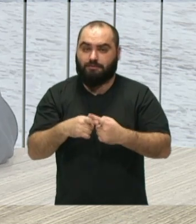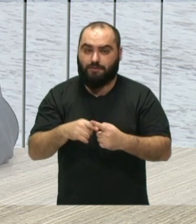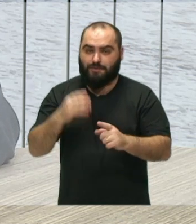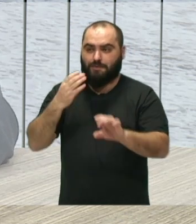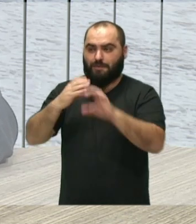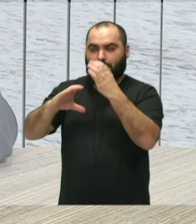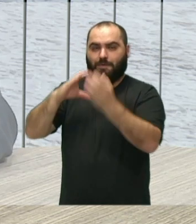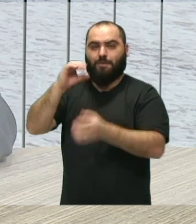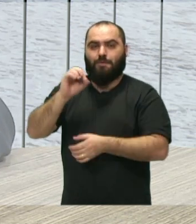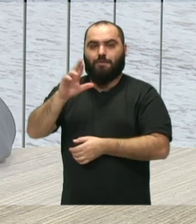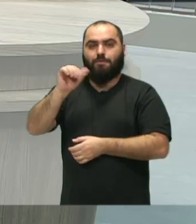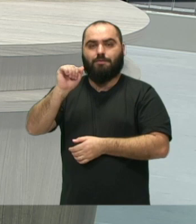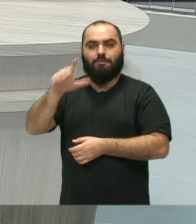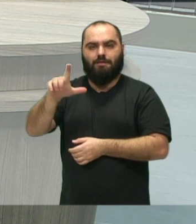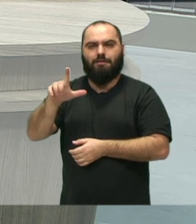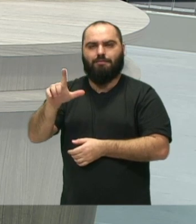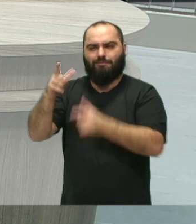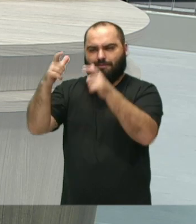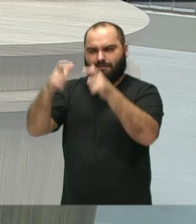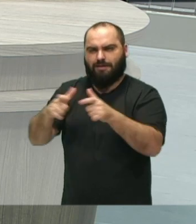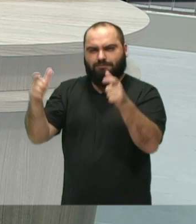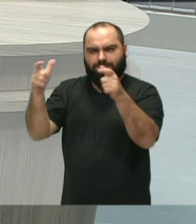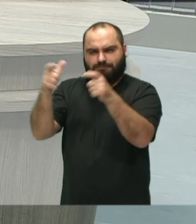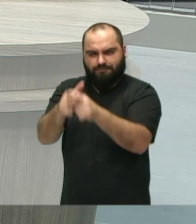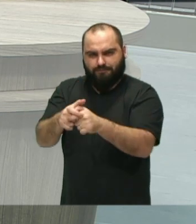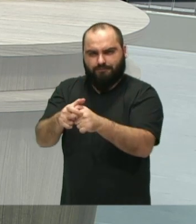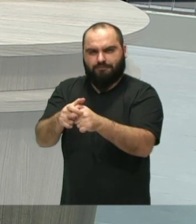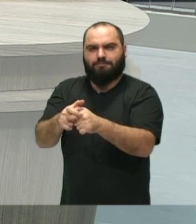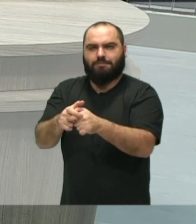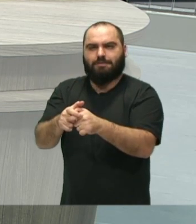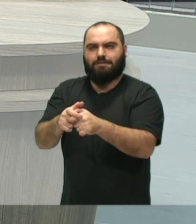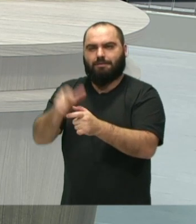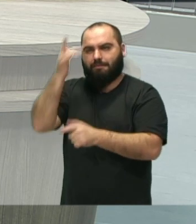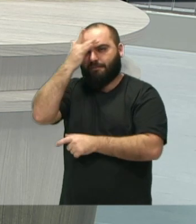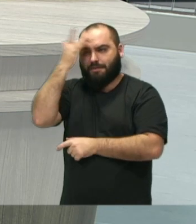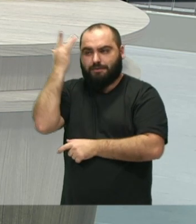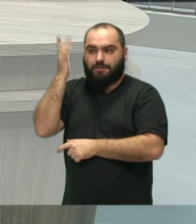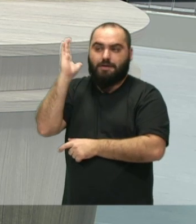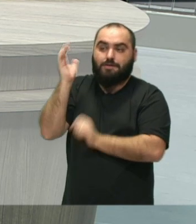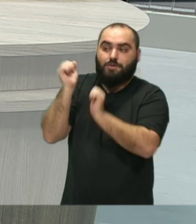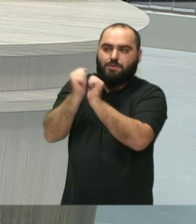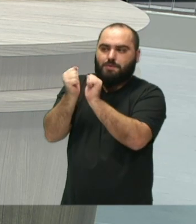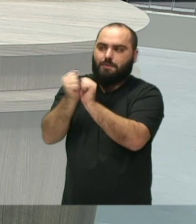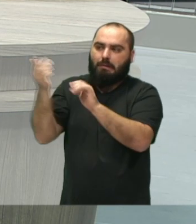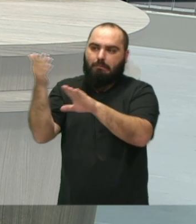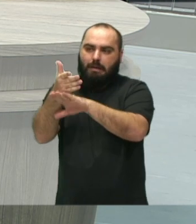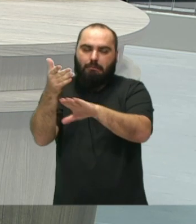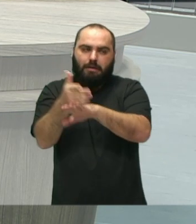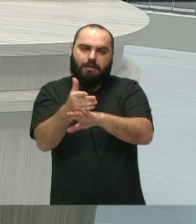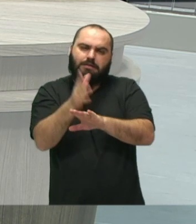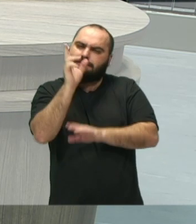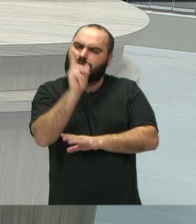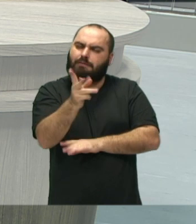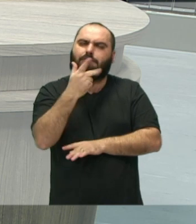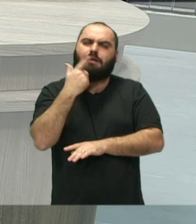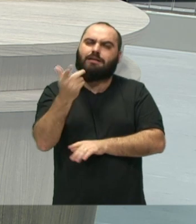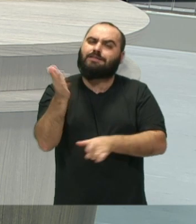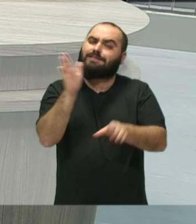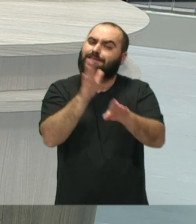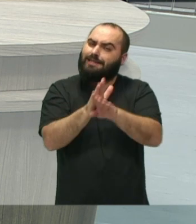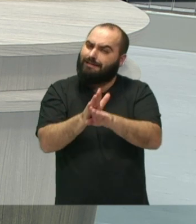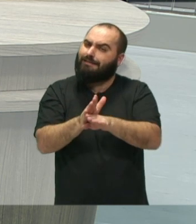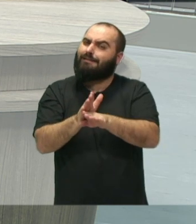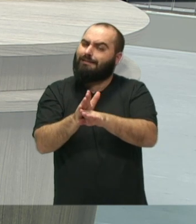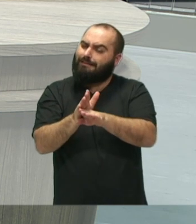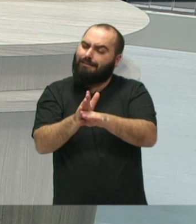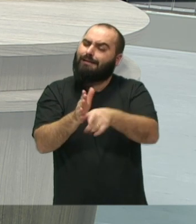corais... O local é pequeno. O local é pequeno e cada integrante do coral acaba já vindo com o convidado, né? Então, a gente sempre fala, cheguem cedo,